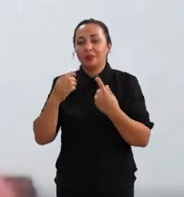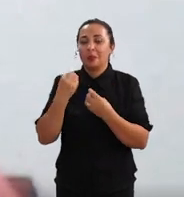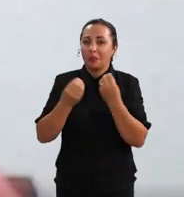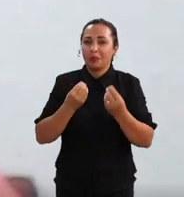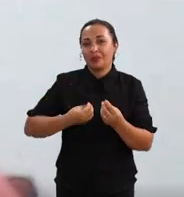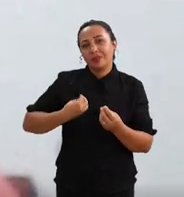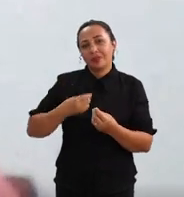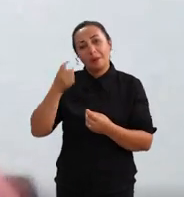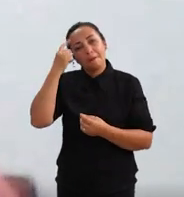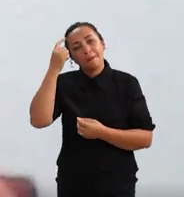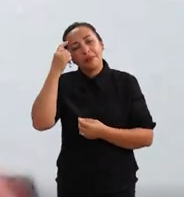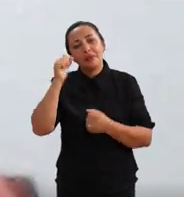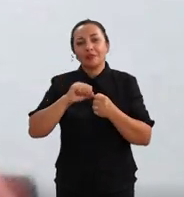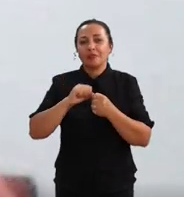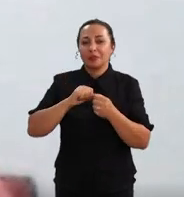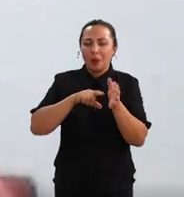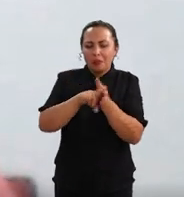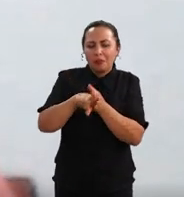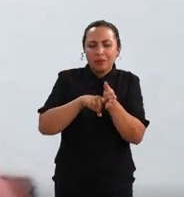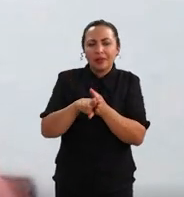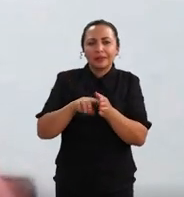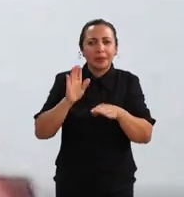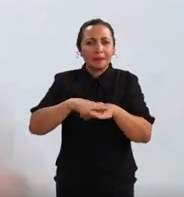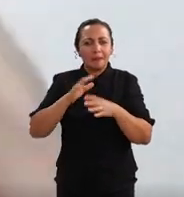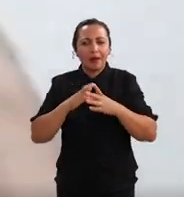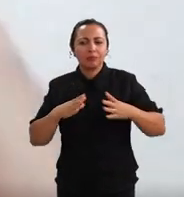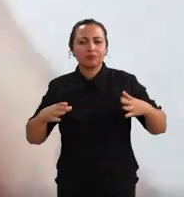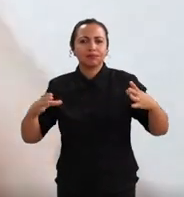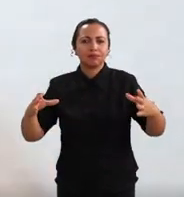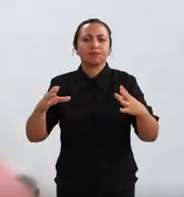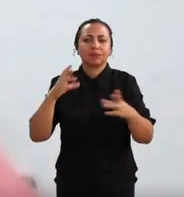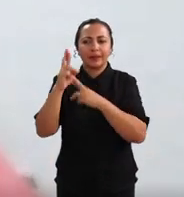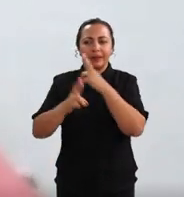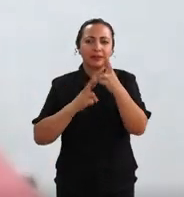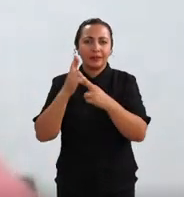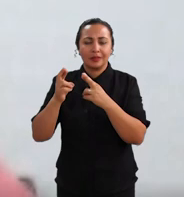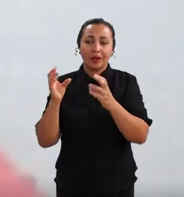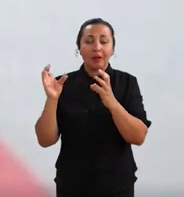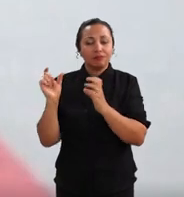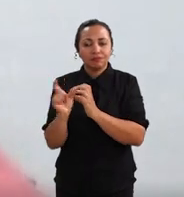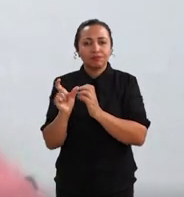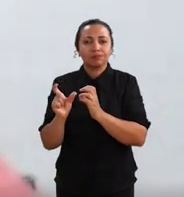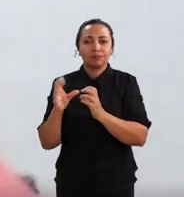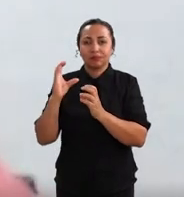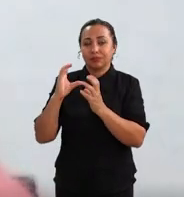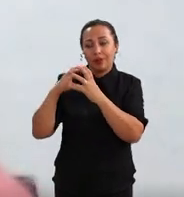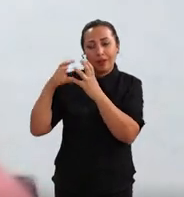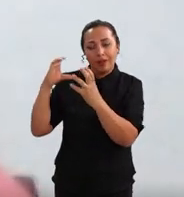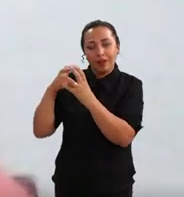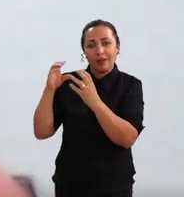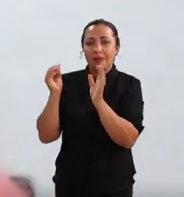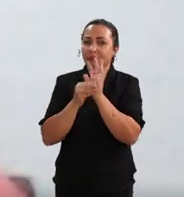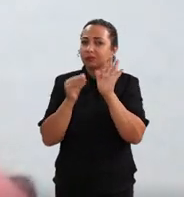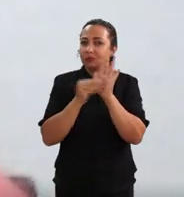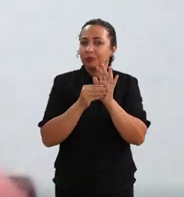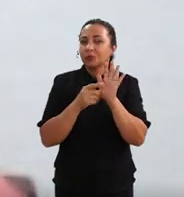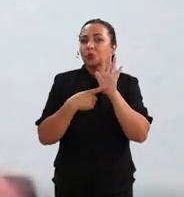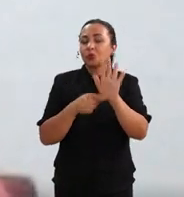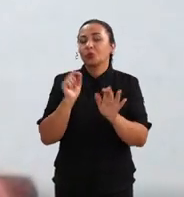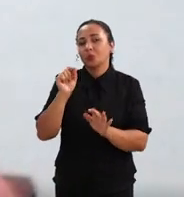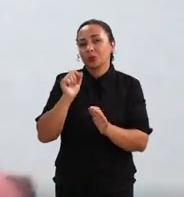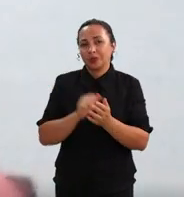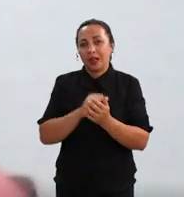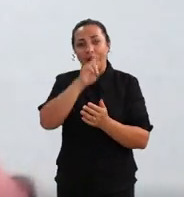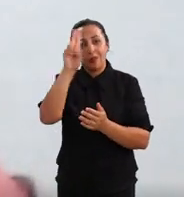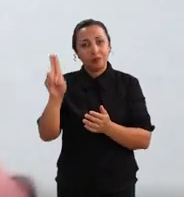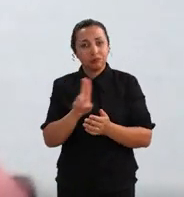pensando em fazer uma pesquisa mais abrangente com relação à parte do cacau, o eu coloquei como proposta? Eu coloquei